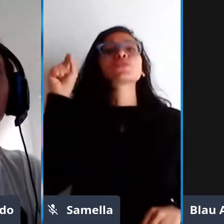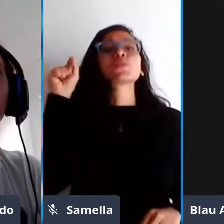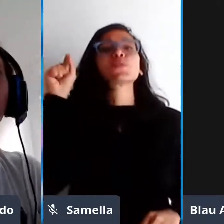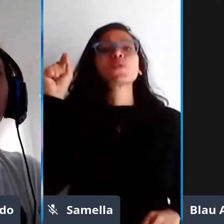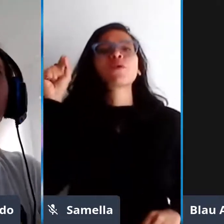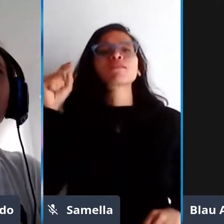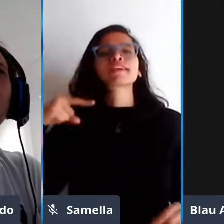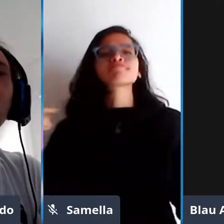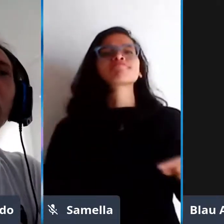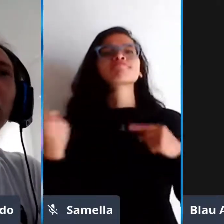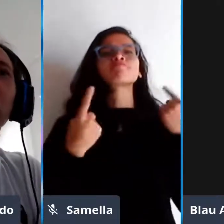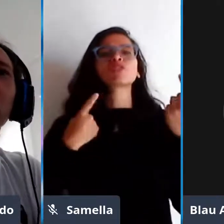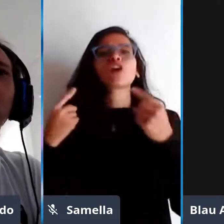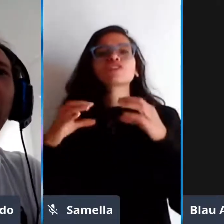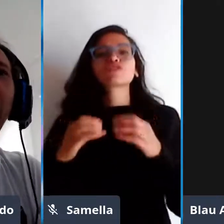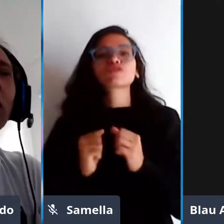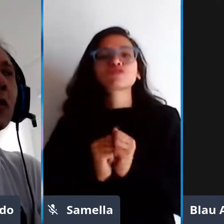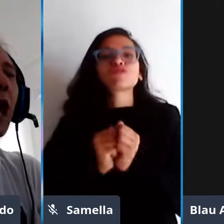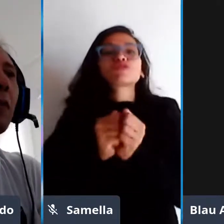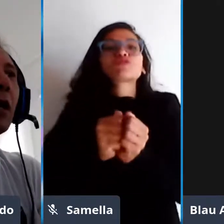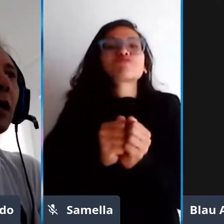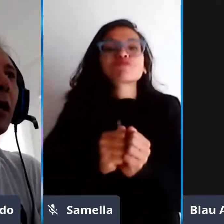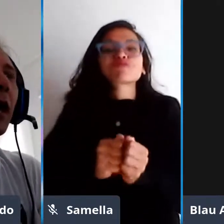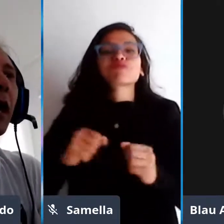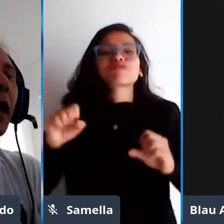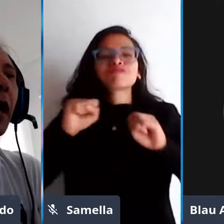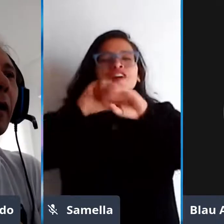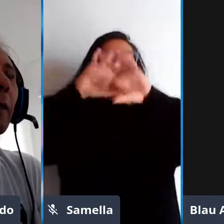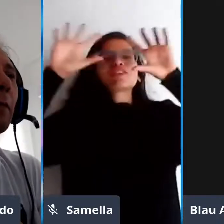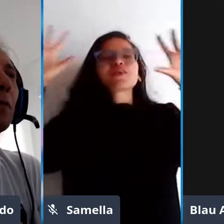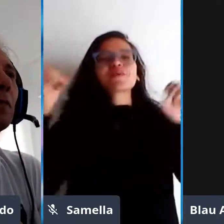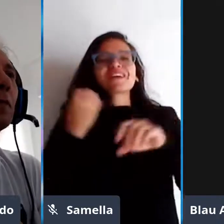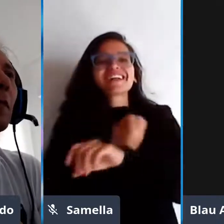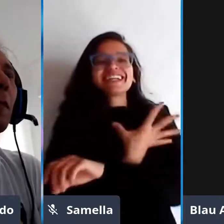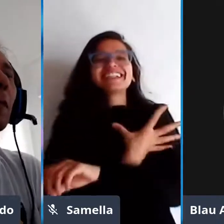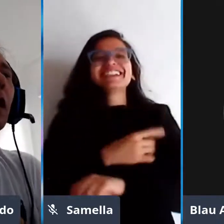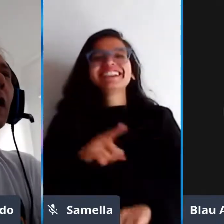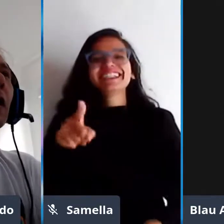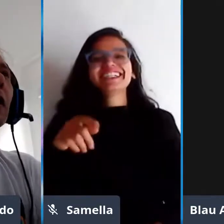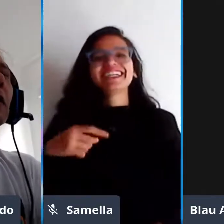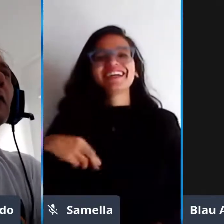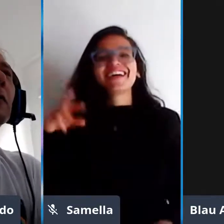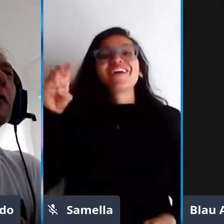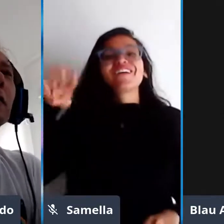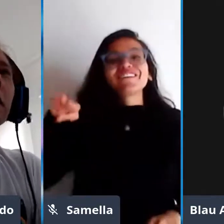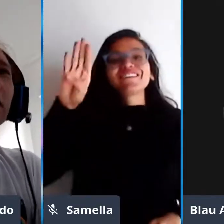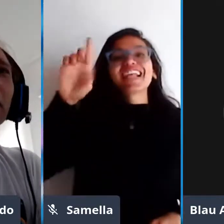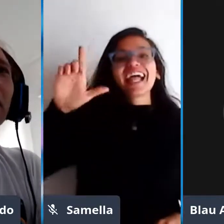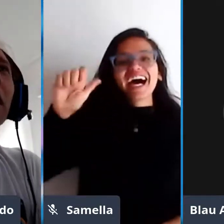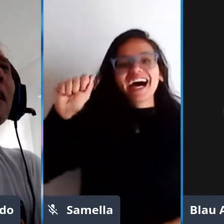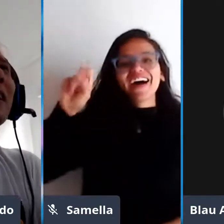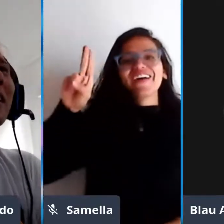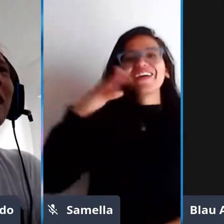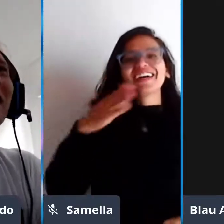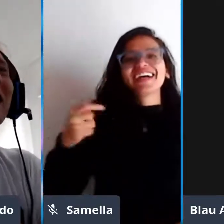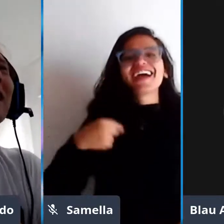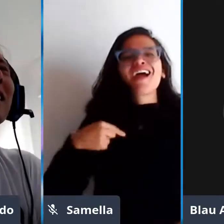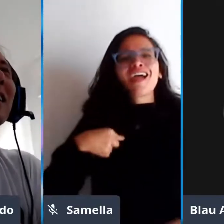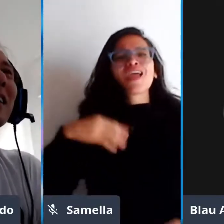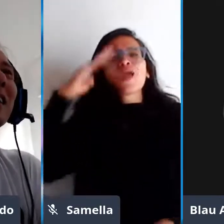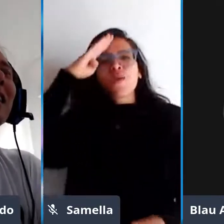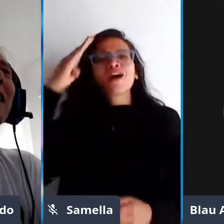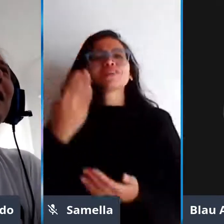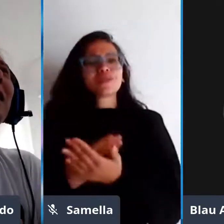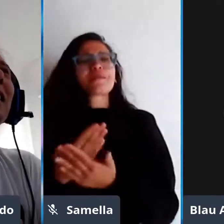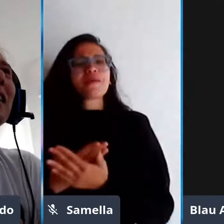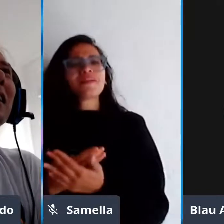muito grandioso eu estou muito emocionado sabe eu me importo eu me importo eu me importo porque